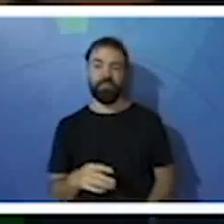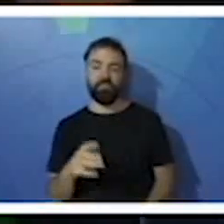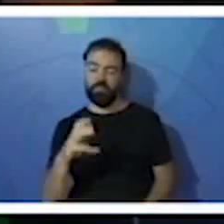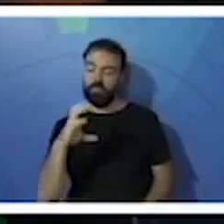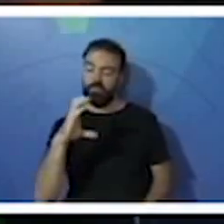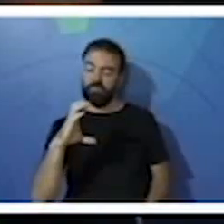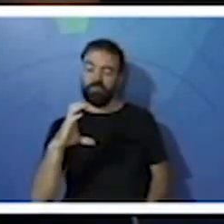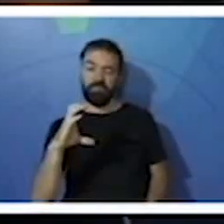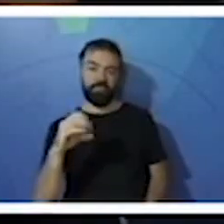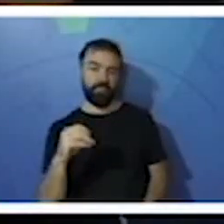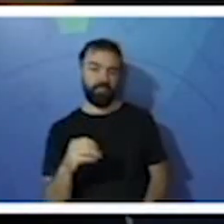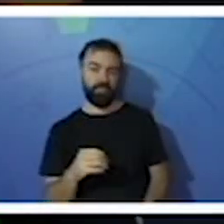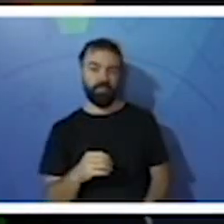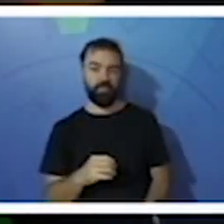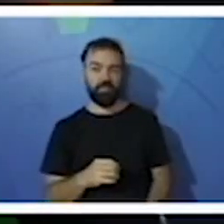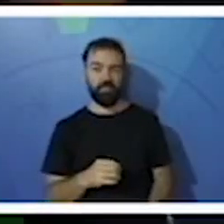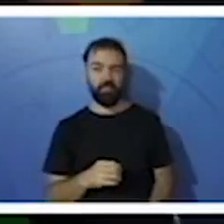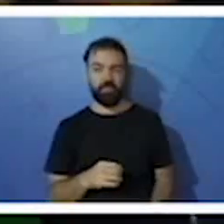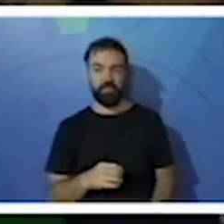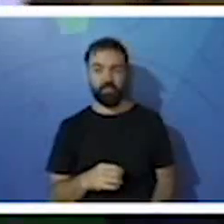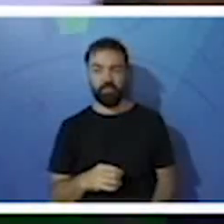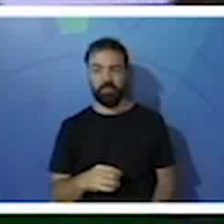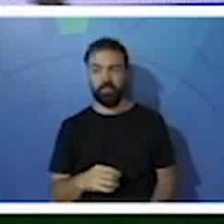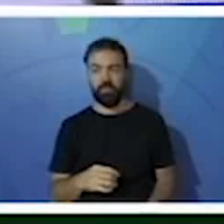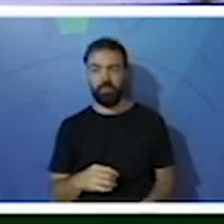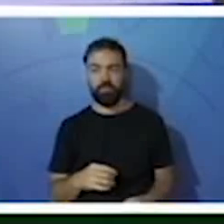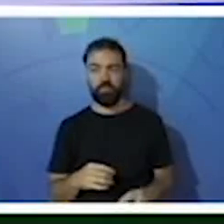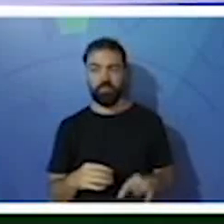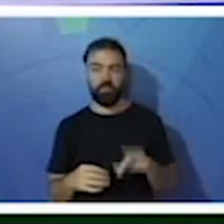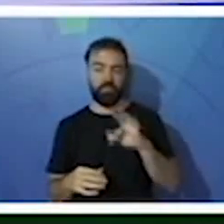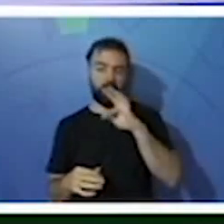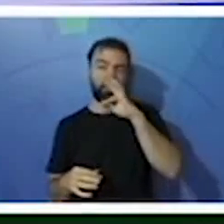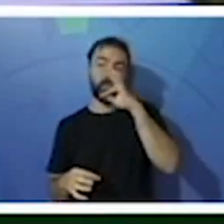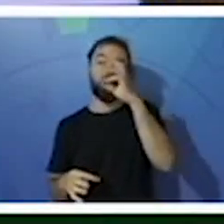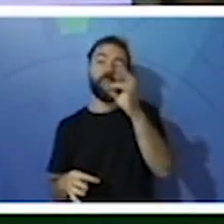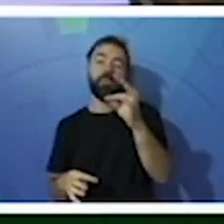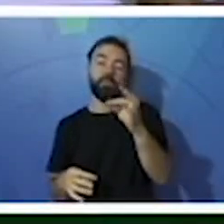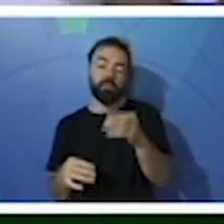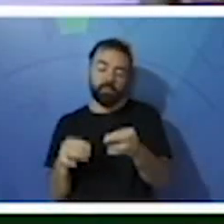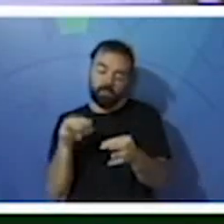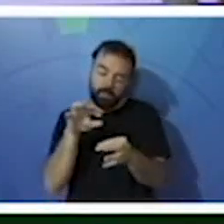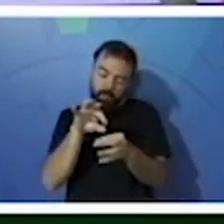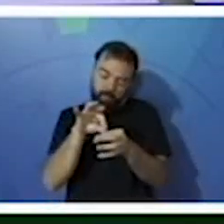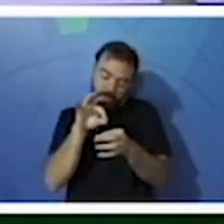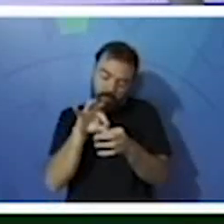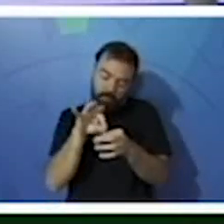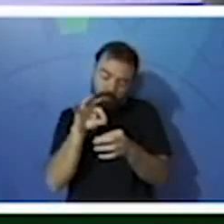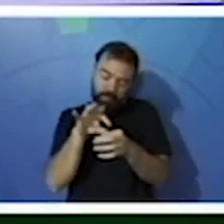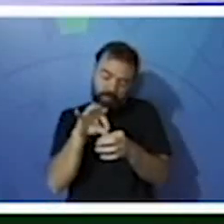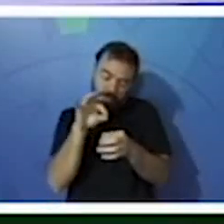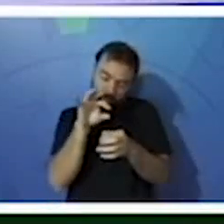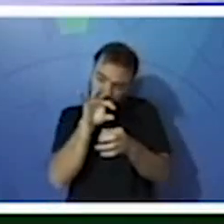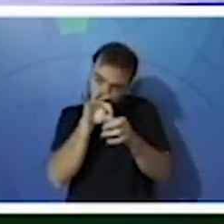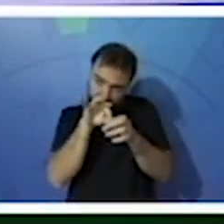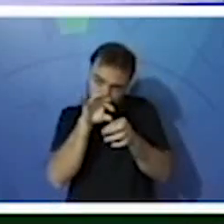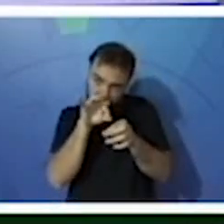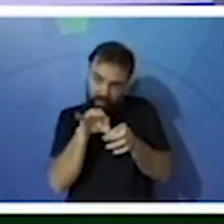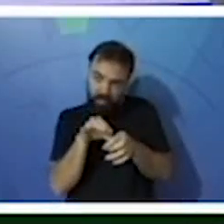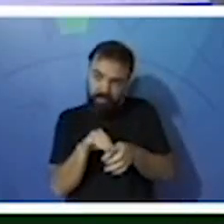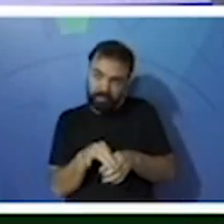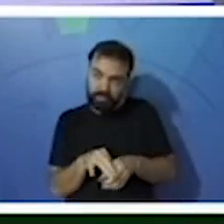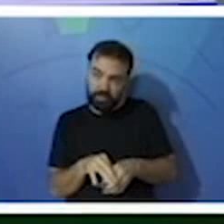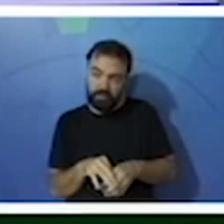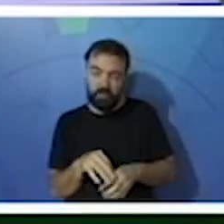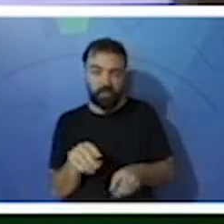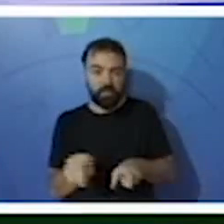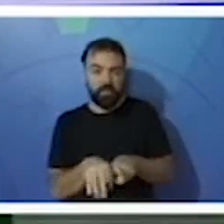apropriado para o beija-flor é o alimento da letrinha C. Qual que é o alimento da letrinha C? O néctar de flores e